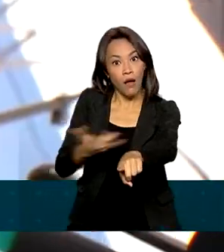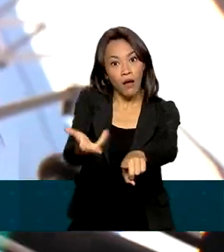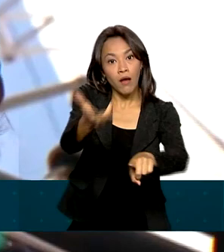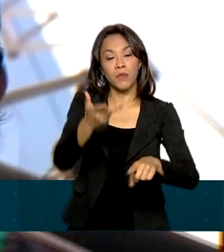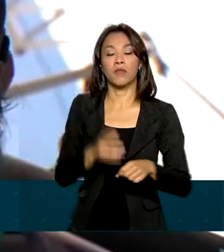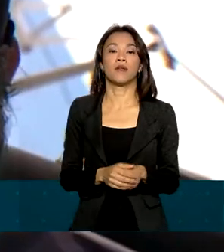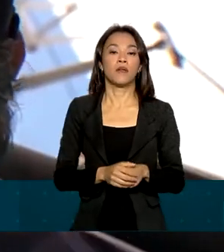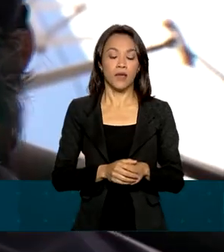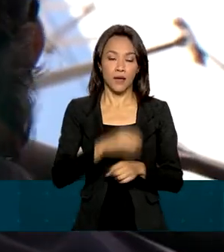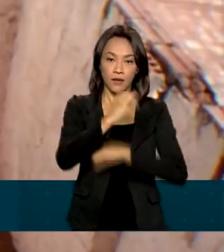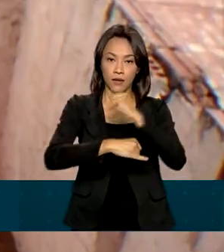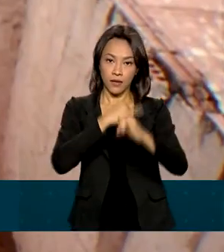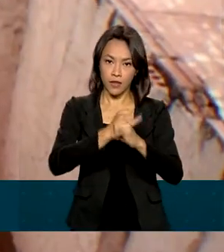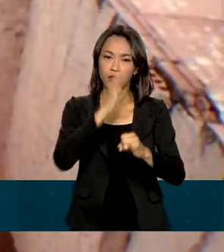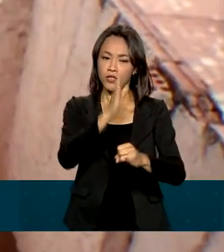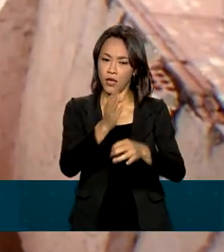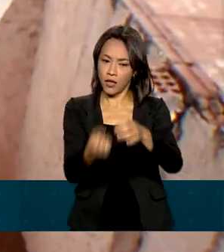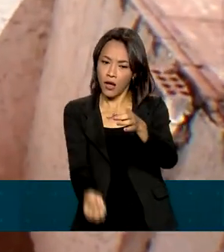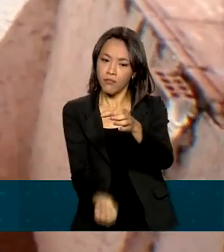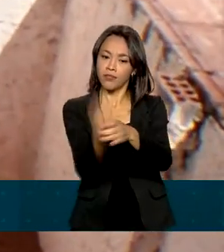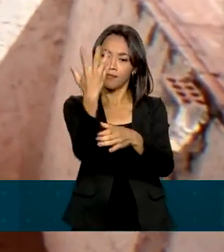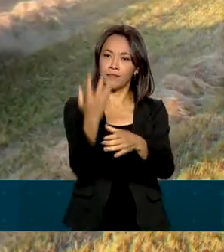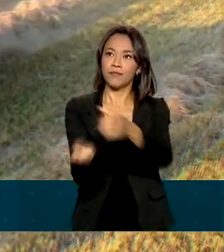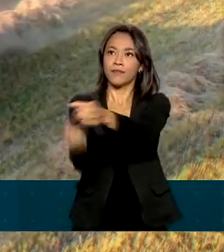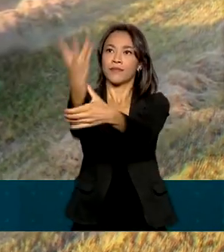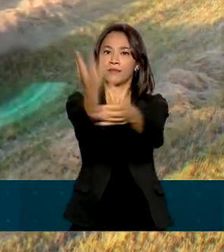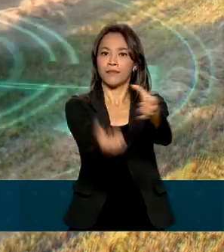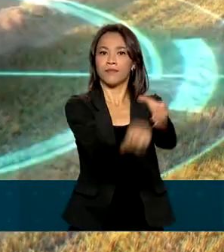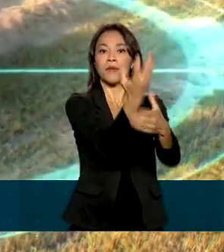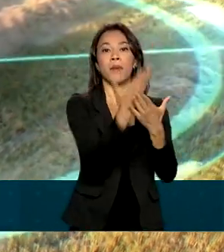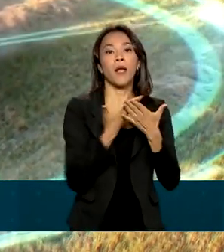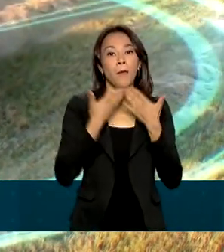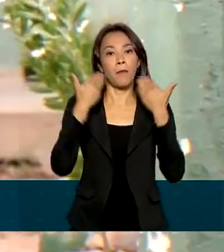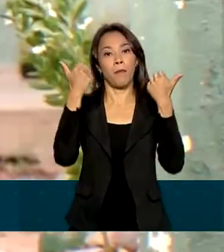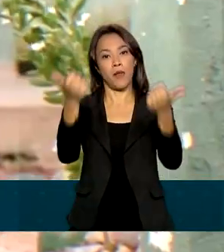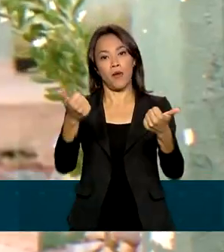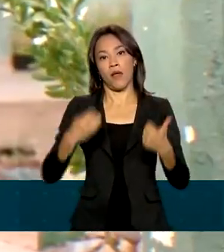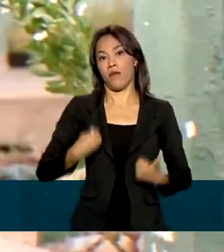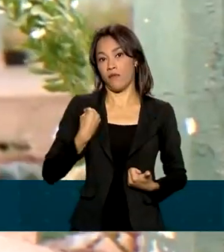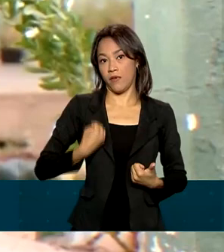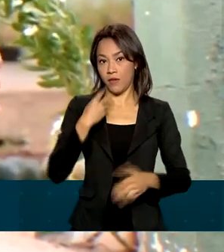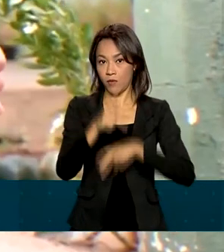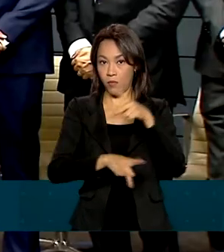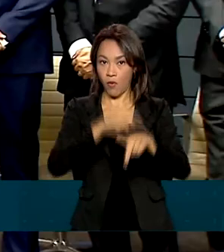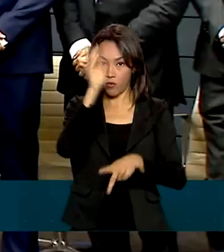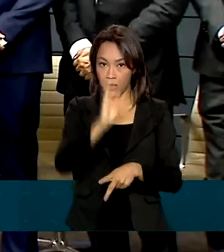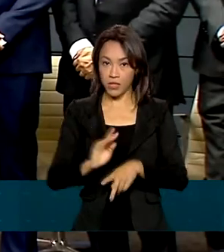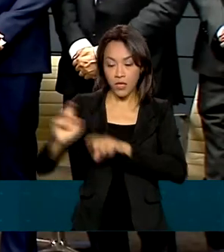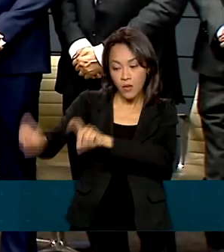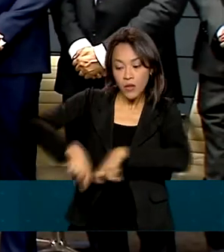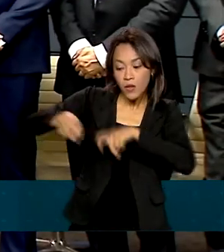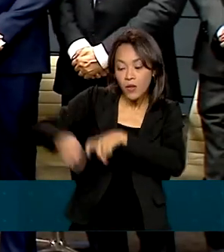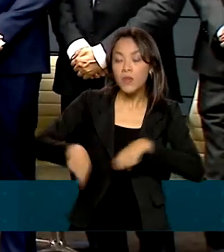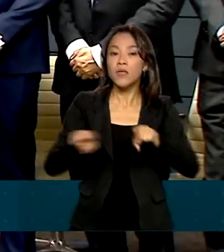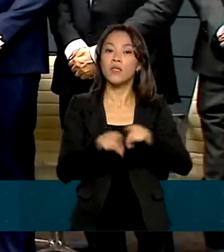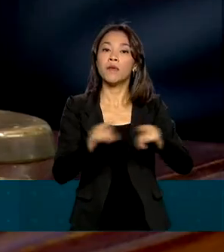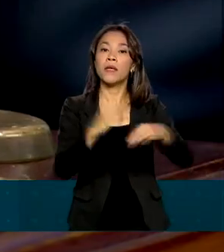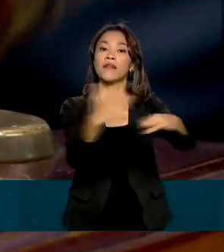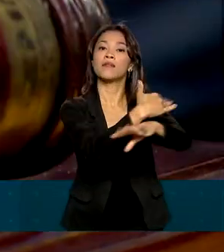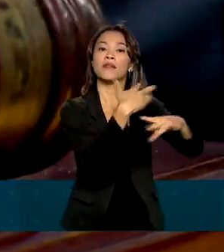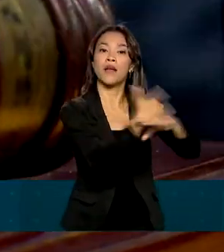está sendo implantada para melhorar a vida dos brasileiros no meio rural e nas cidades. E o leilão do 5G,